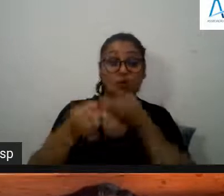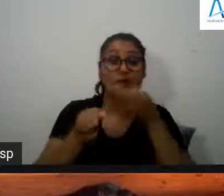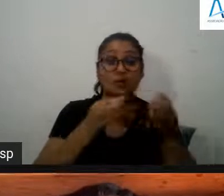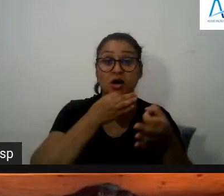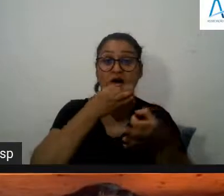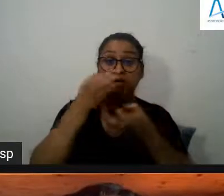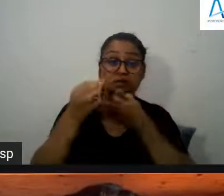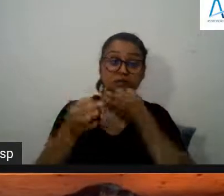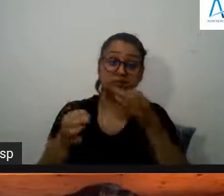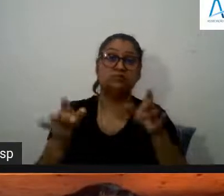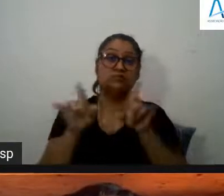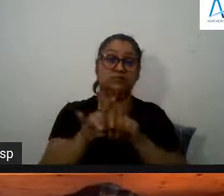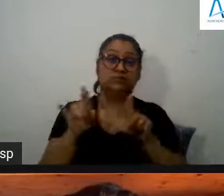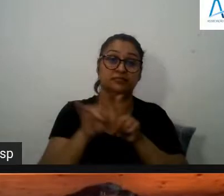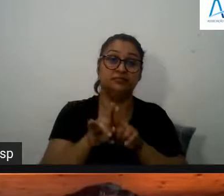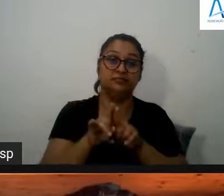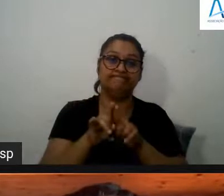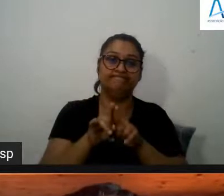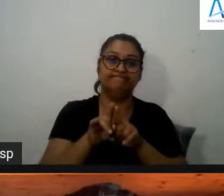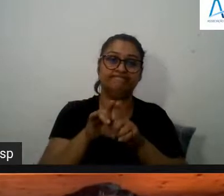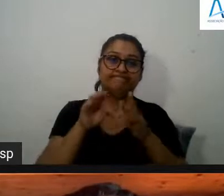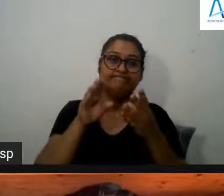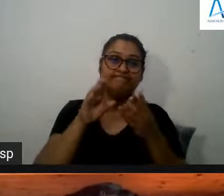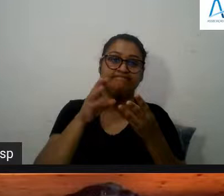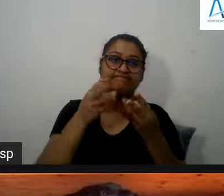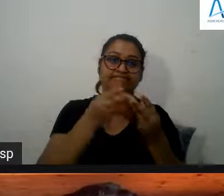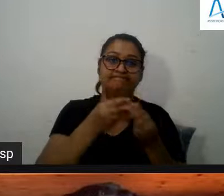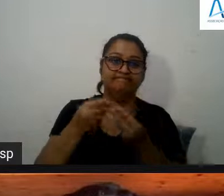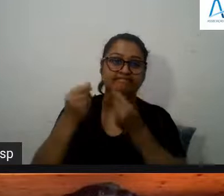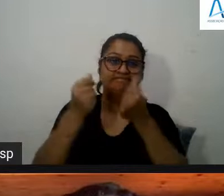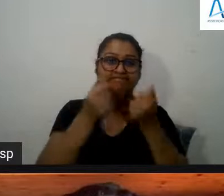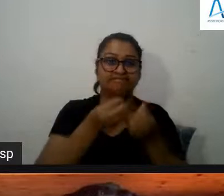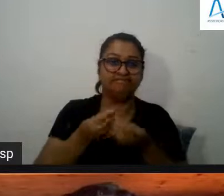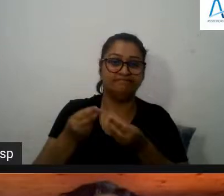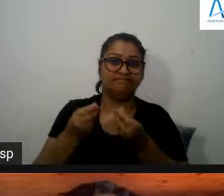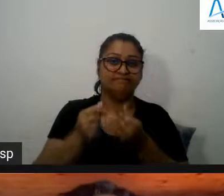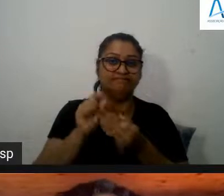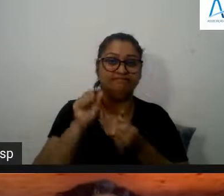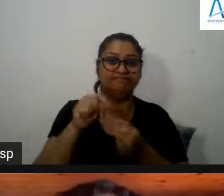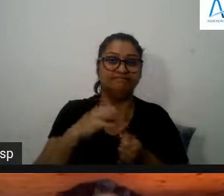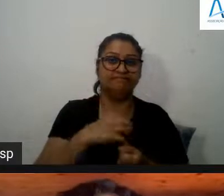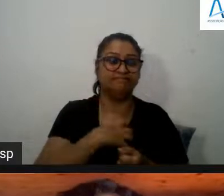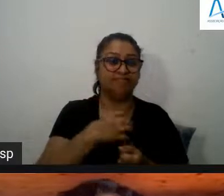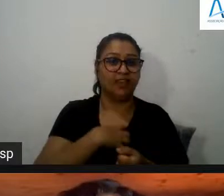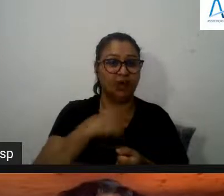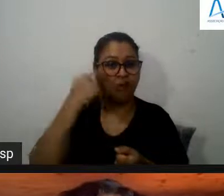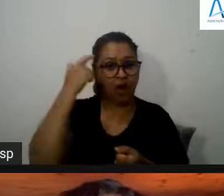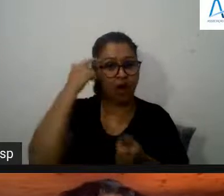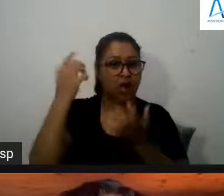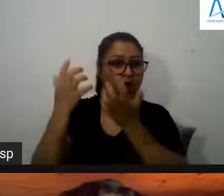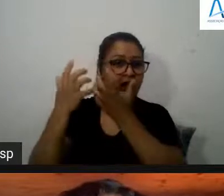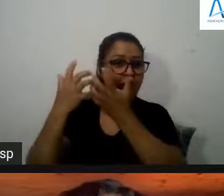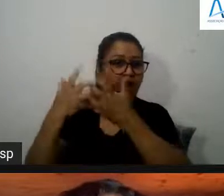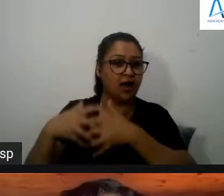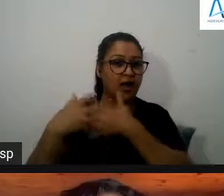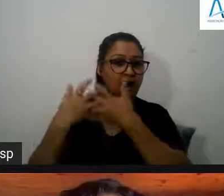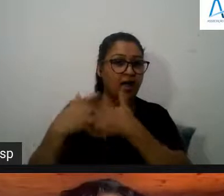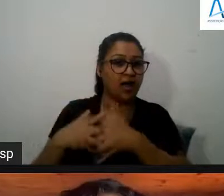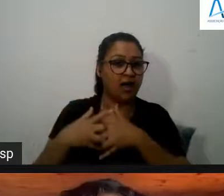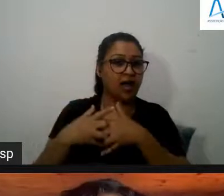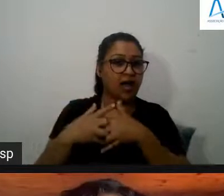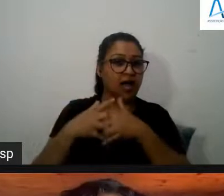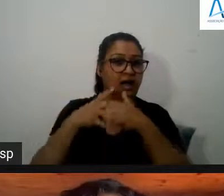multimodais e estabelecer de forma consciente a relação entre o que é que é